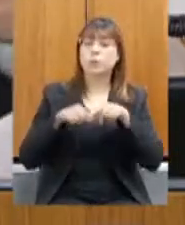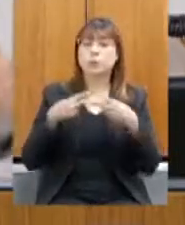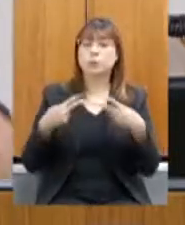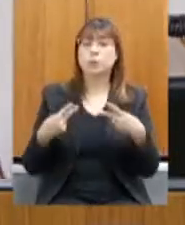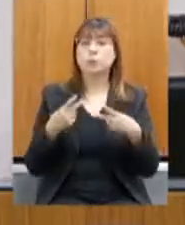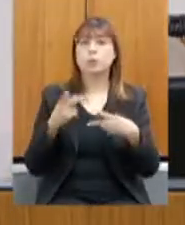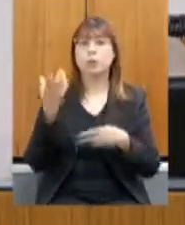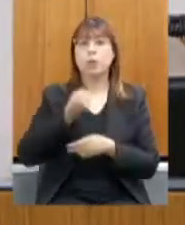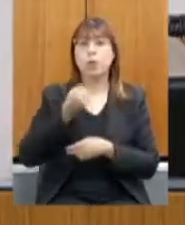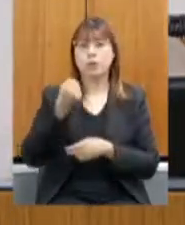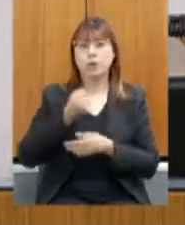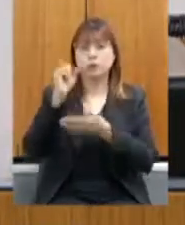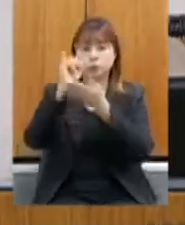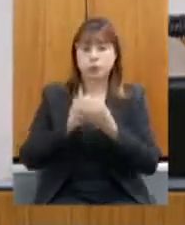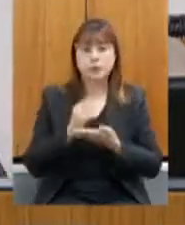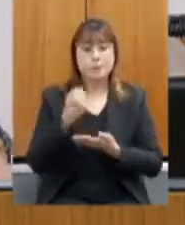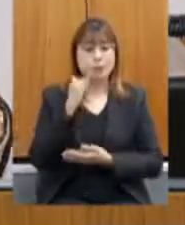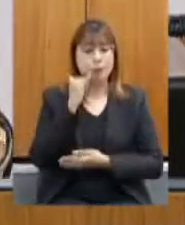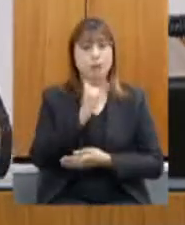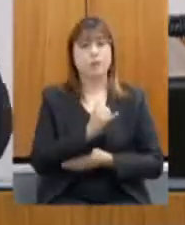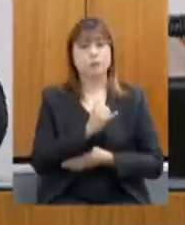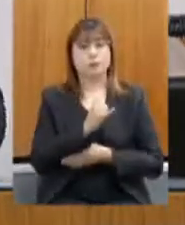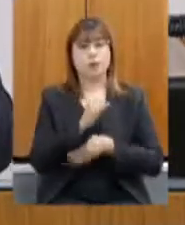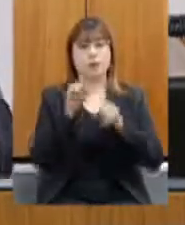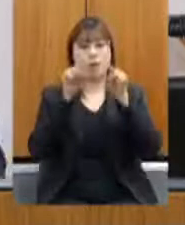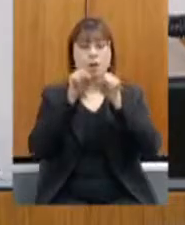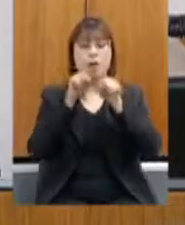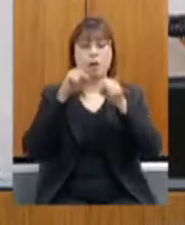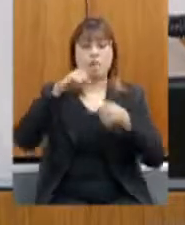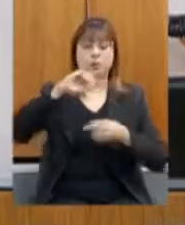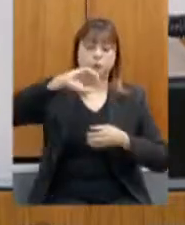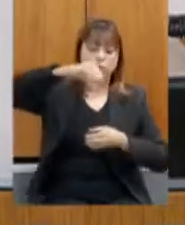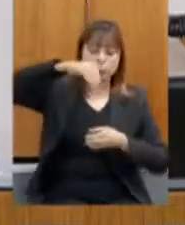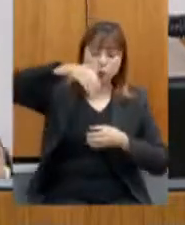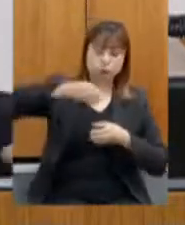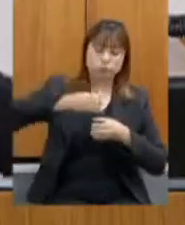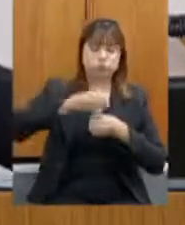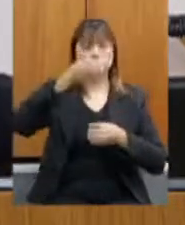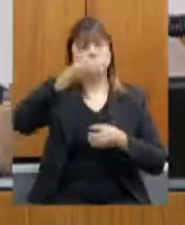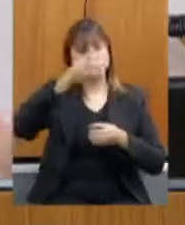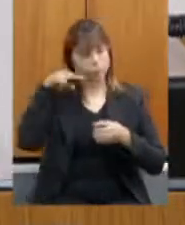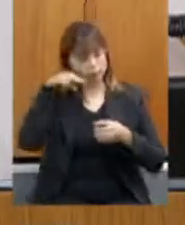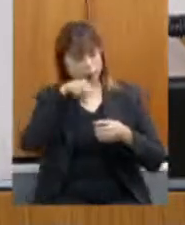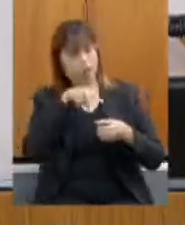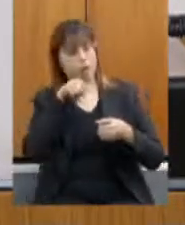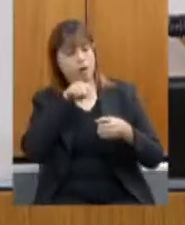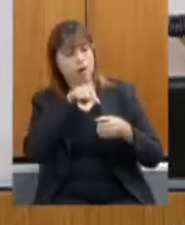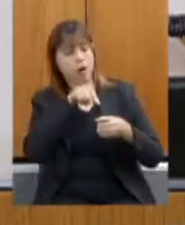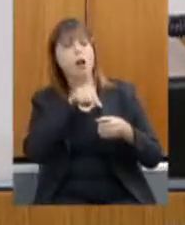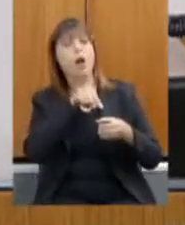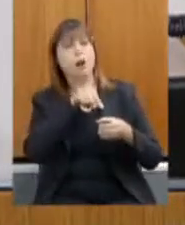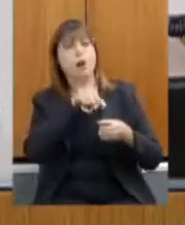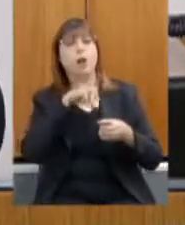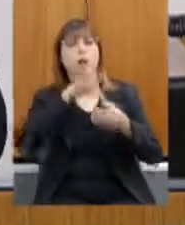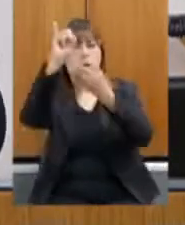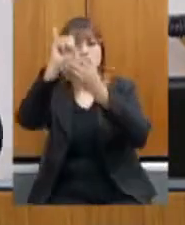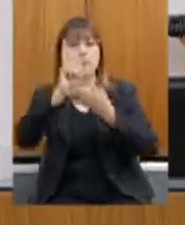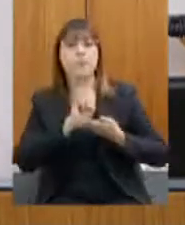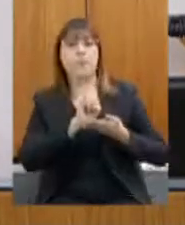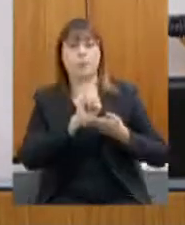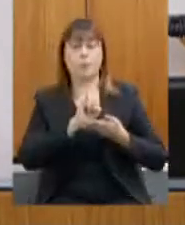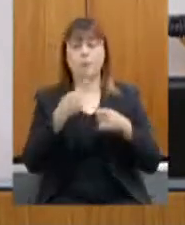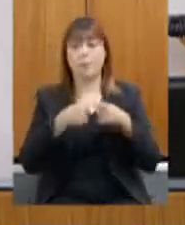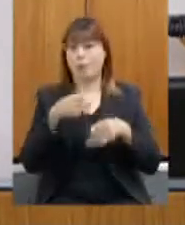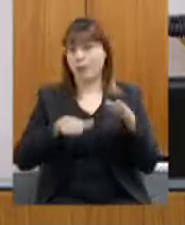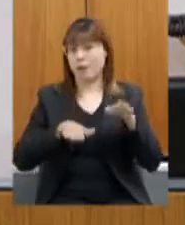venha comunicado na caixa. Nós devemos saber que o produto tem leite oriundo de importação, porque nem sempre